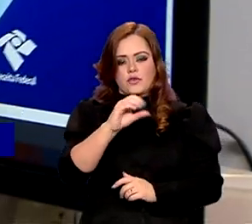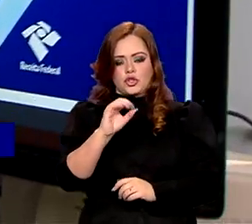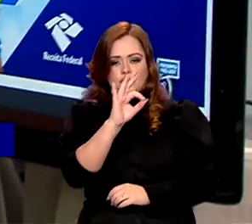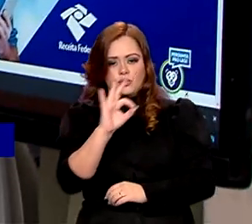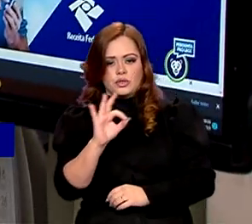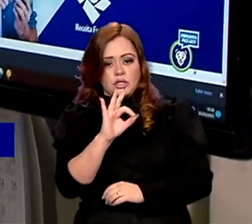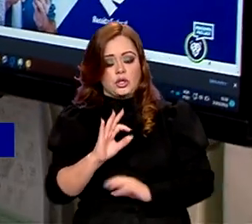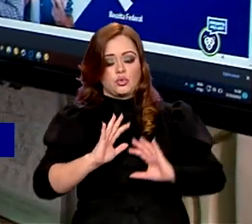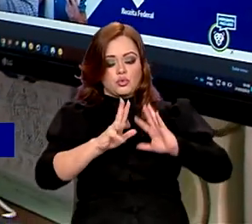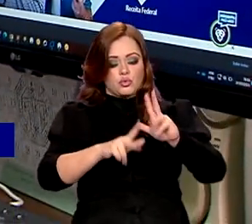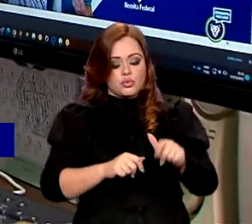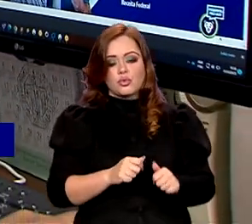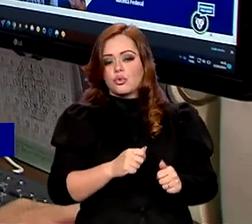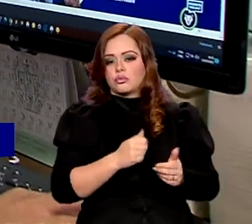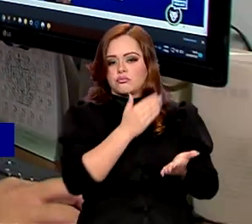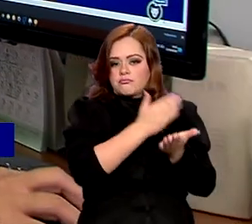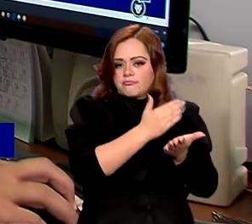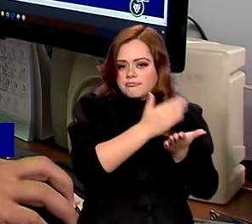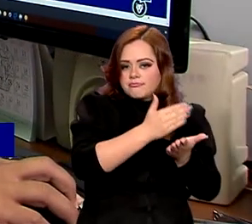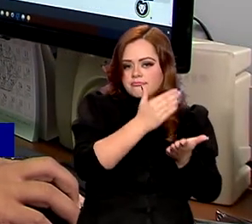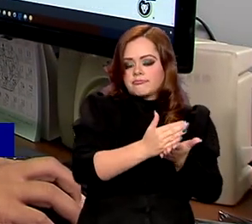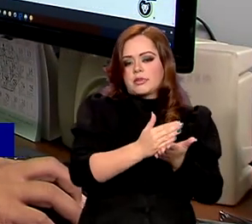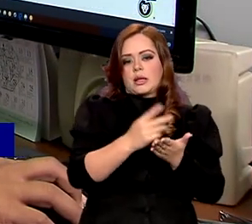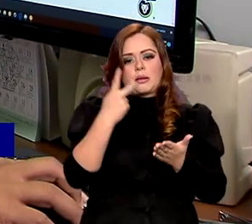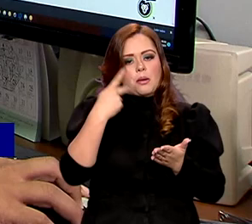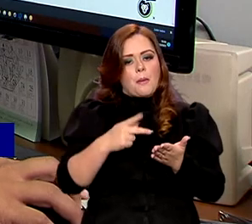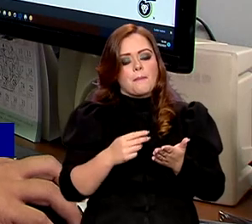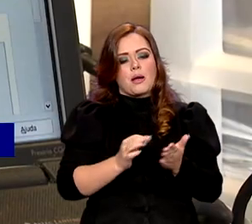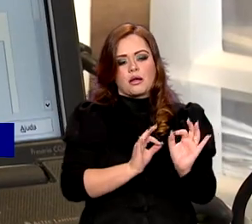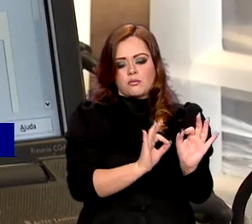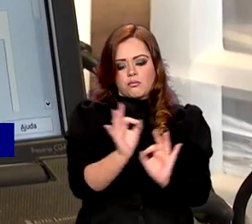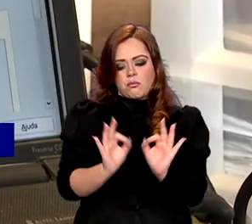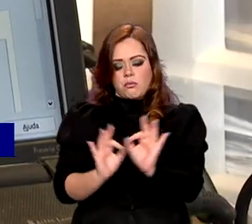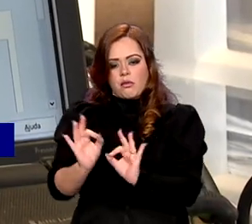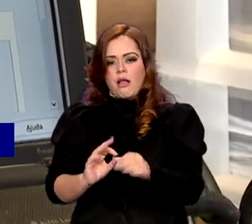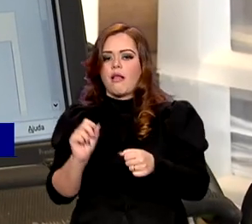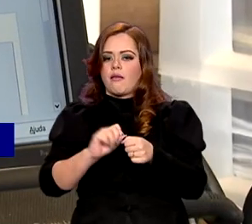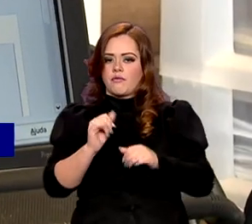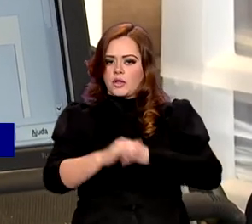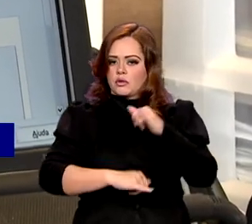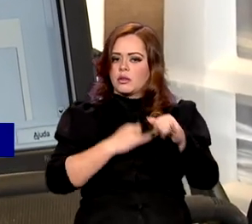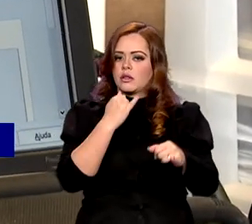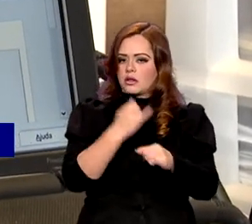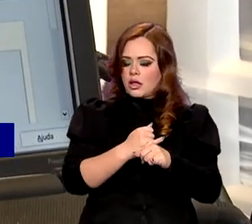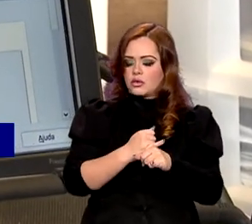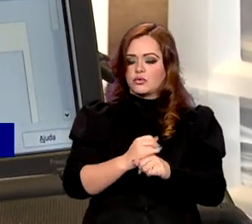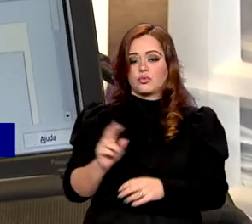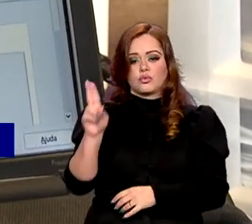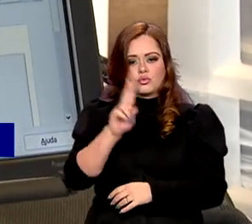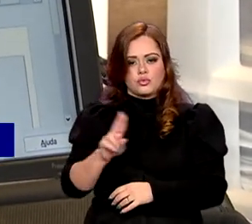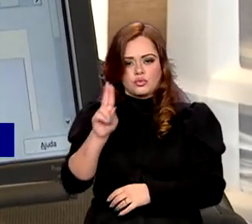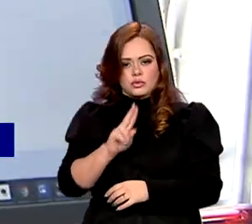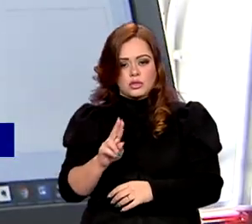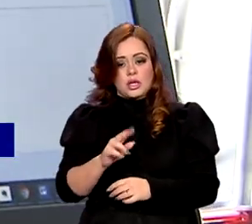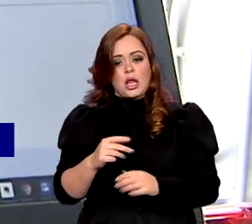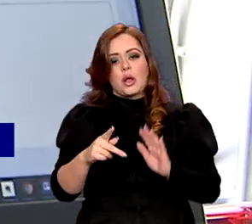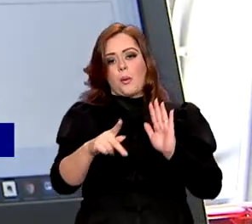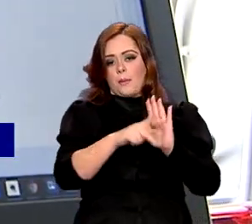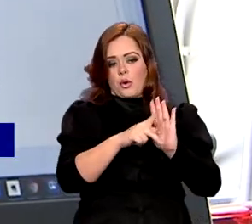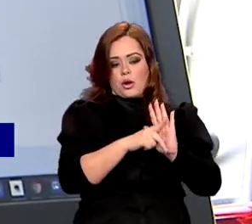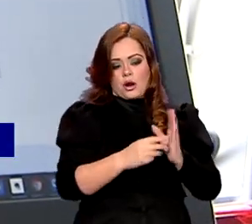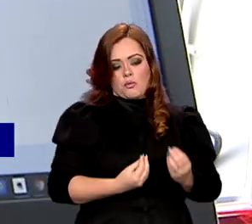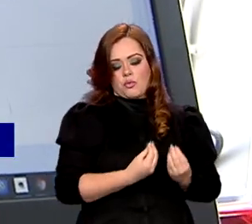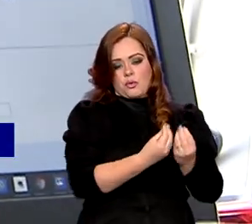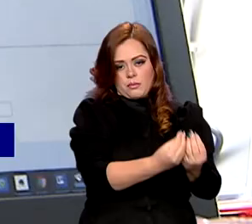quitar o débito tributário pode ser feito pela internet, utilizando o mesmo programa de entrega do imposto.